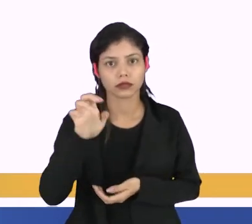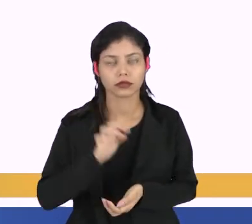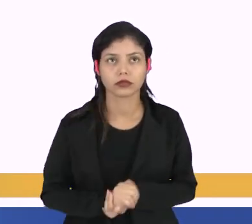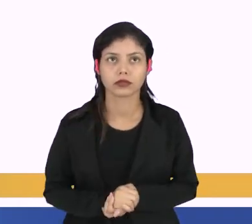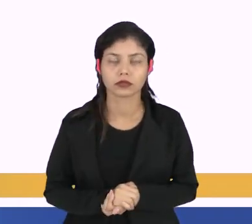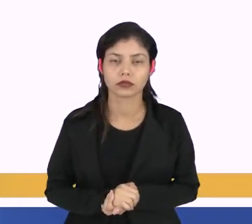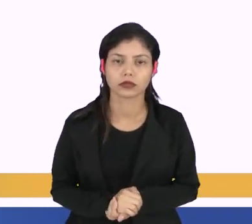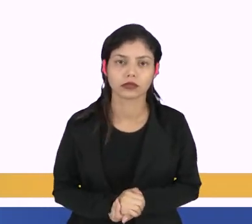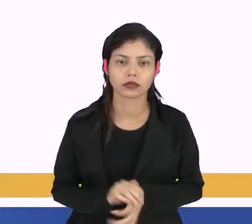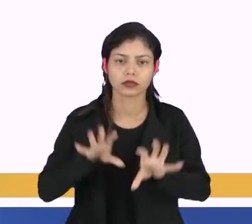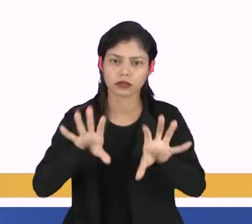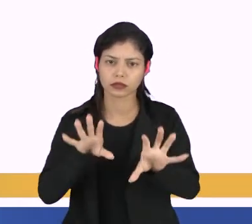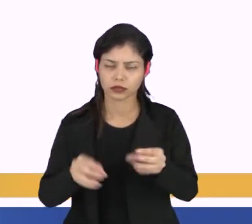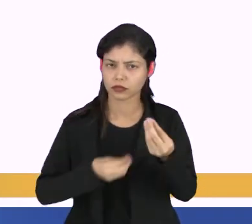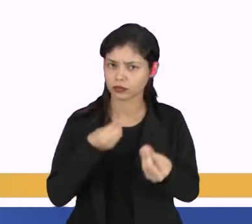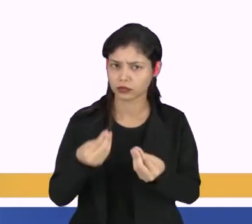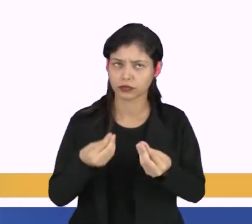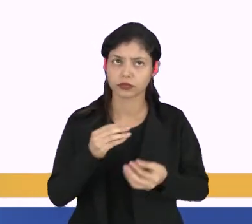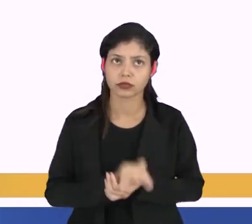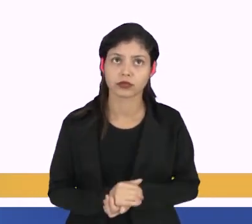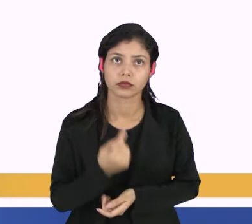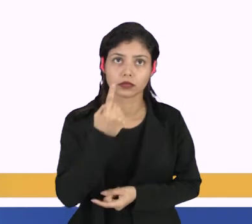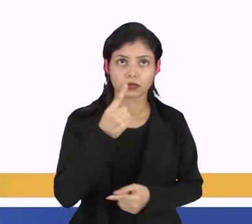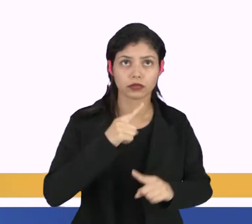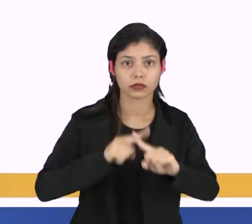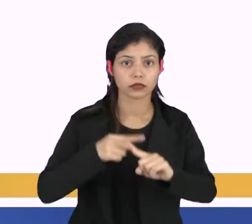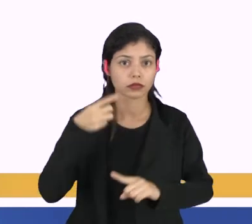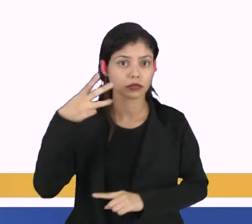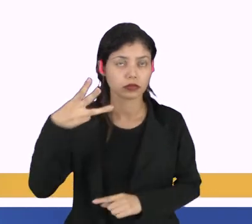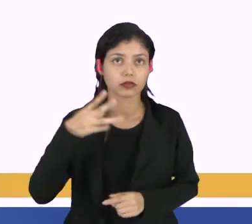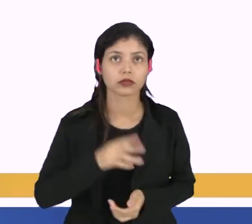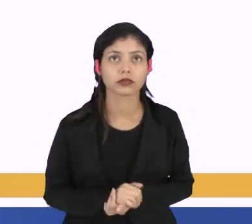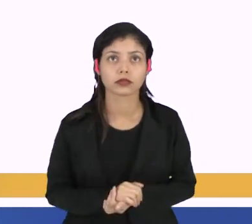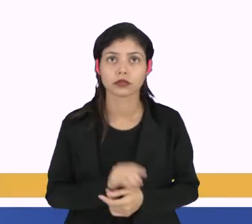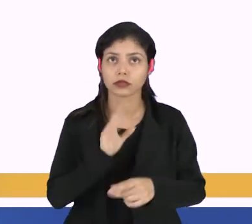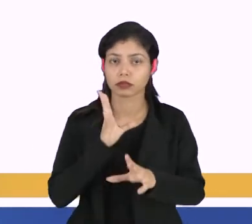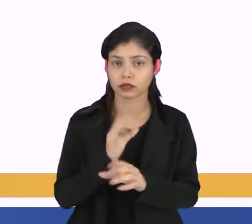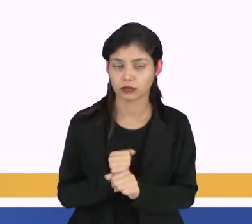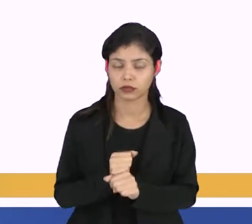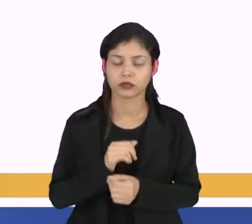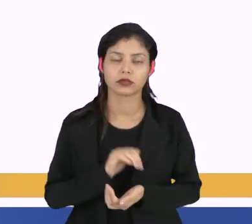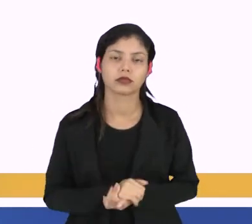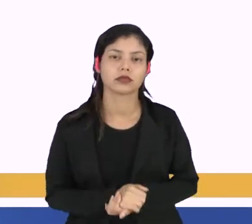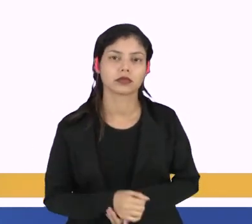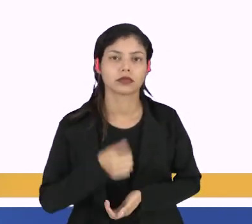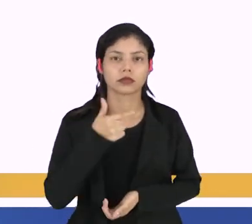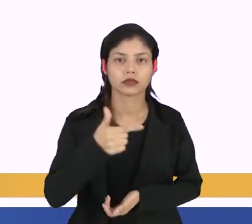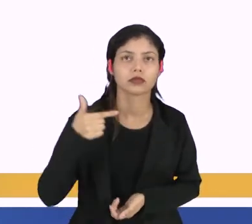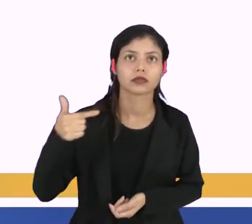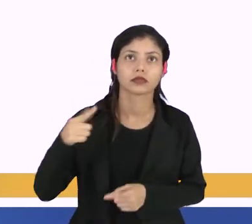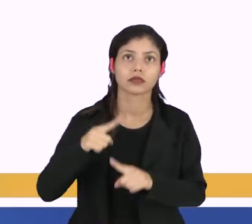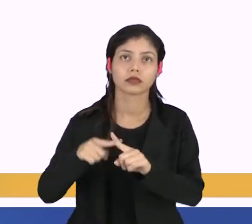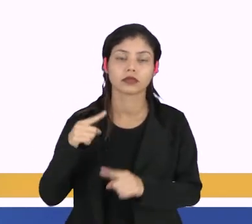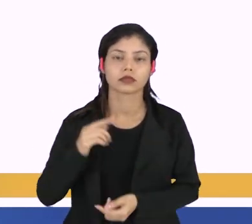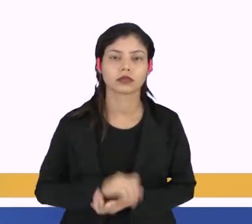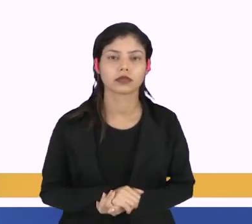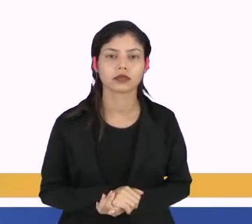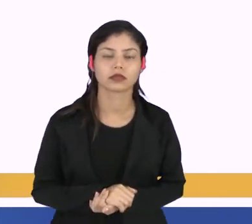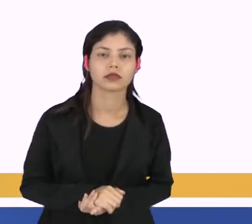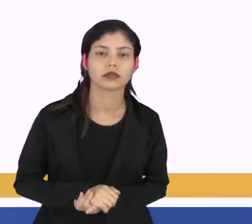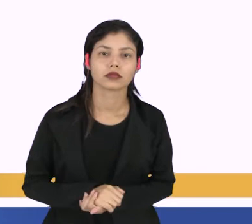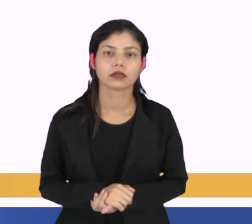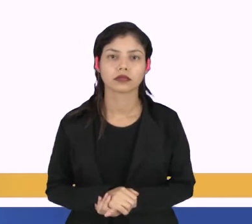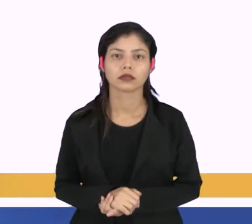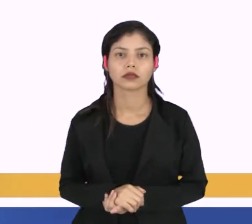só, ficará da seguinte maneira, 1 vezes o 3 mais 2 vezes 2. E aí nós vamos